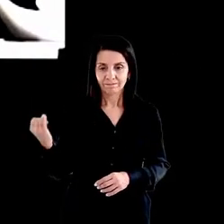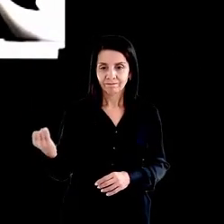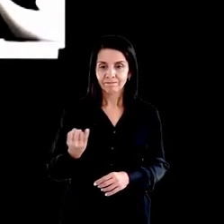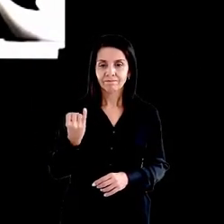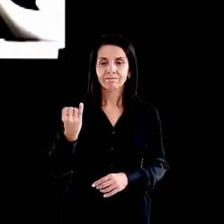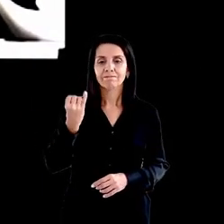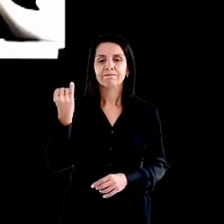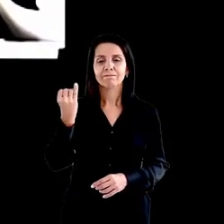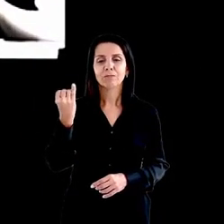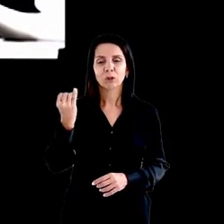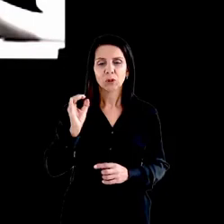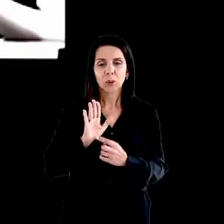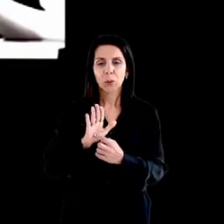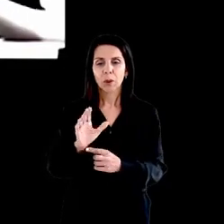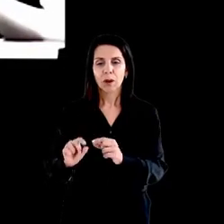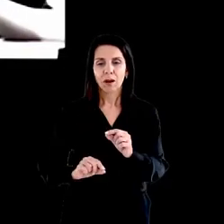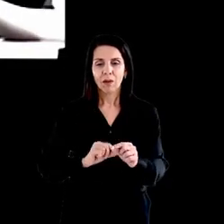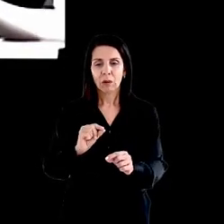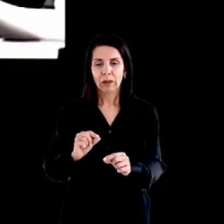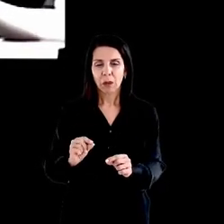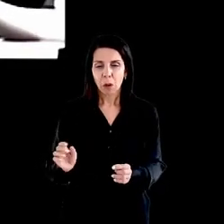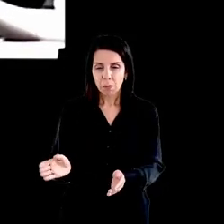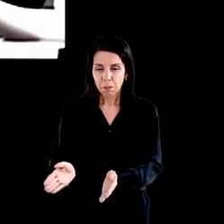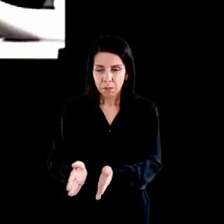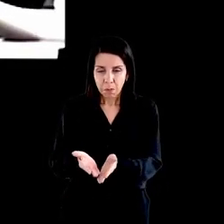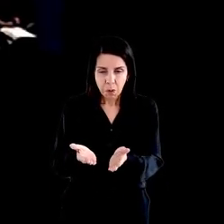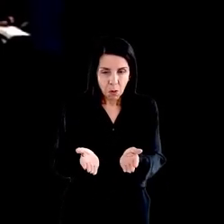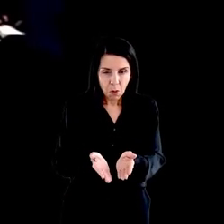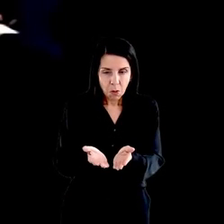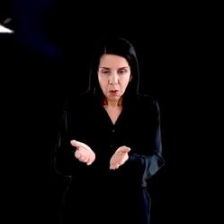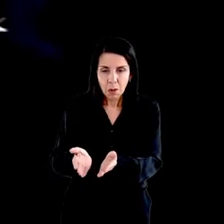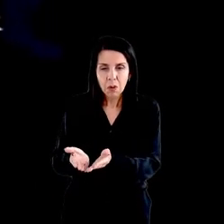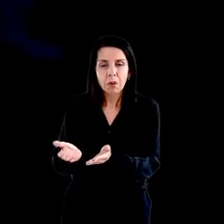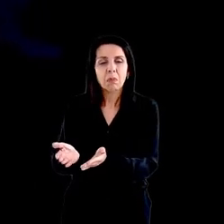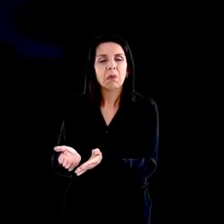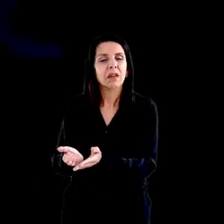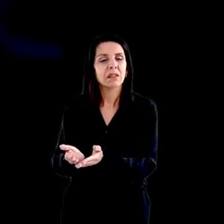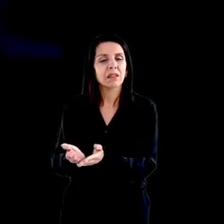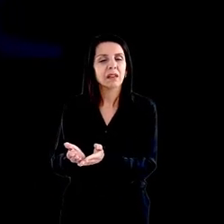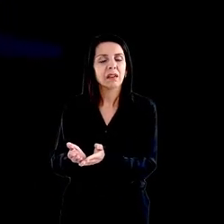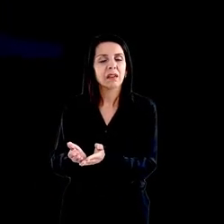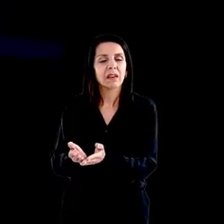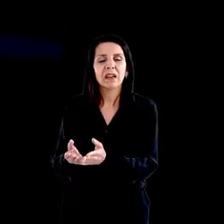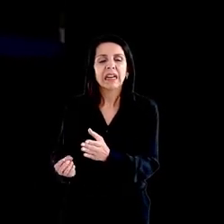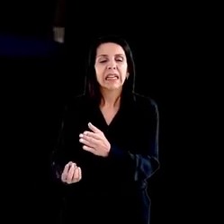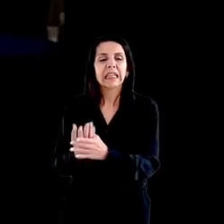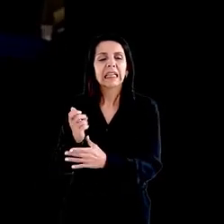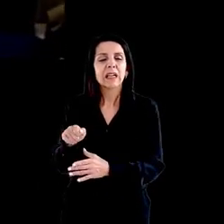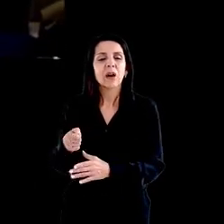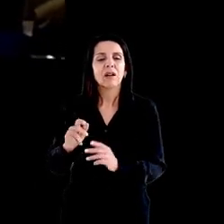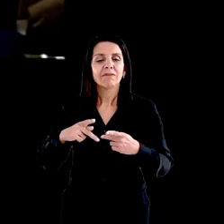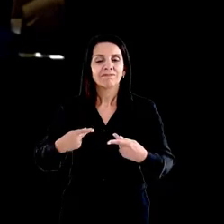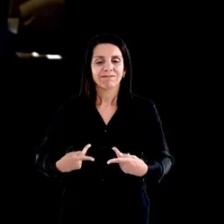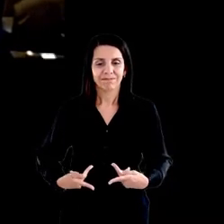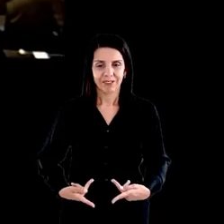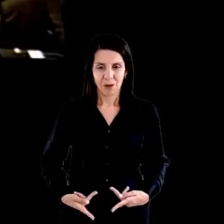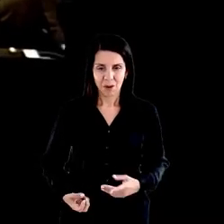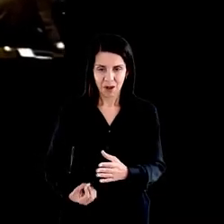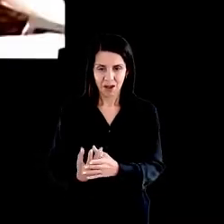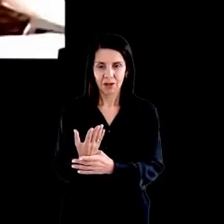stressar que essa miseria é uma produção humana. Então, na minha visão,